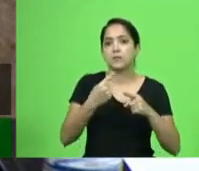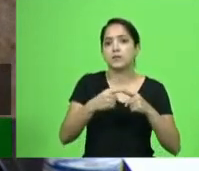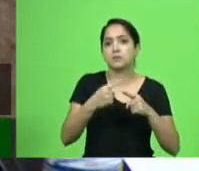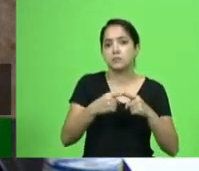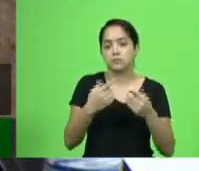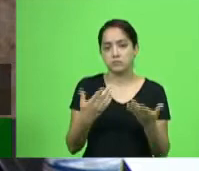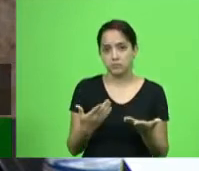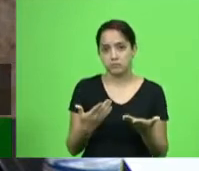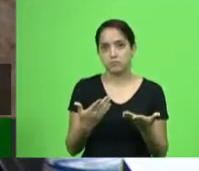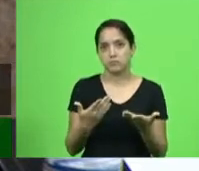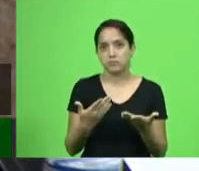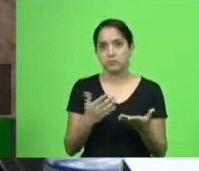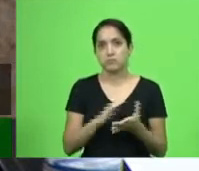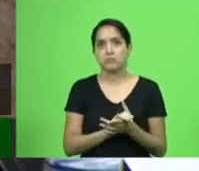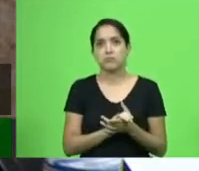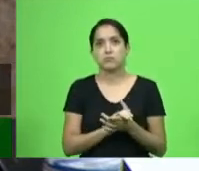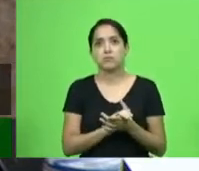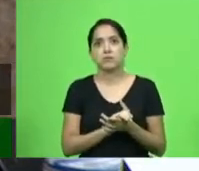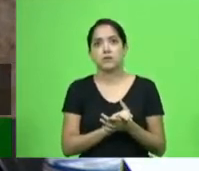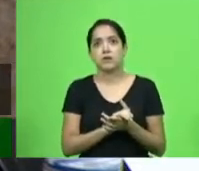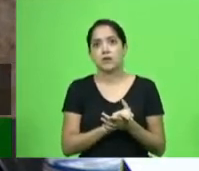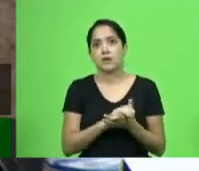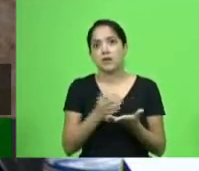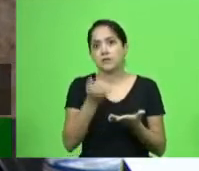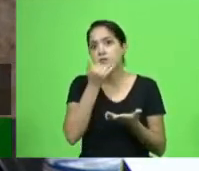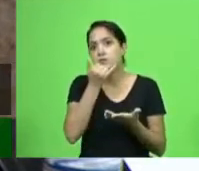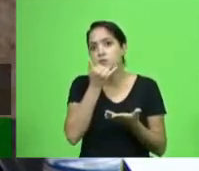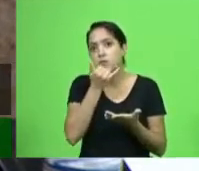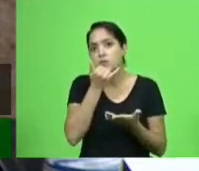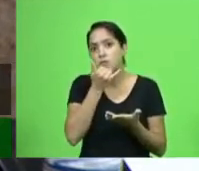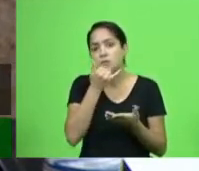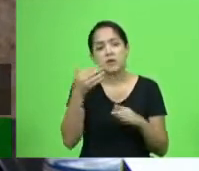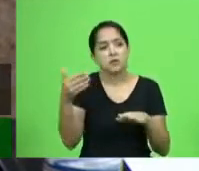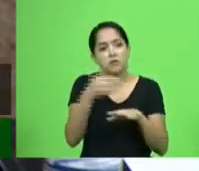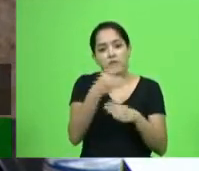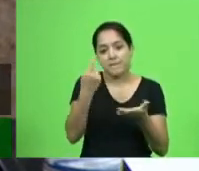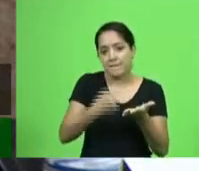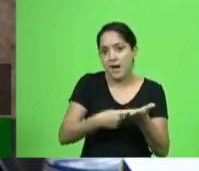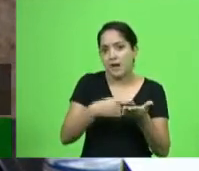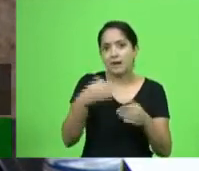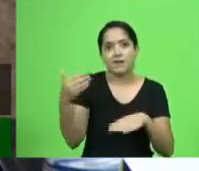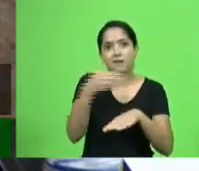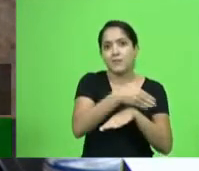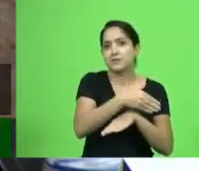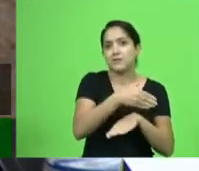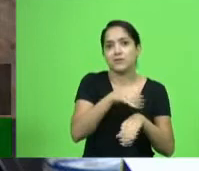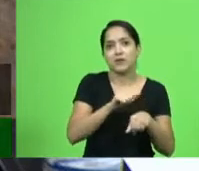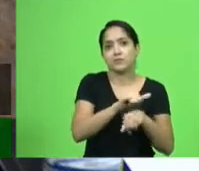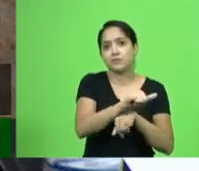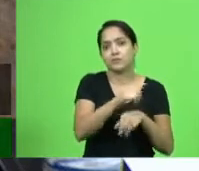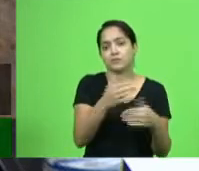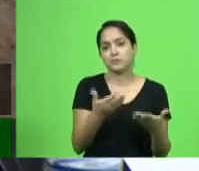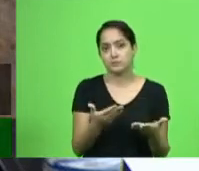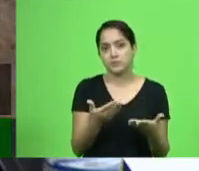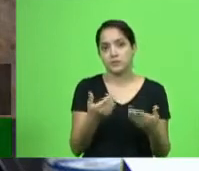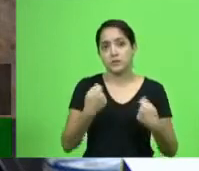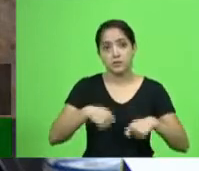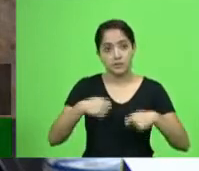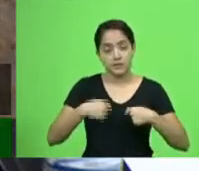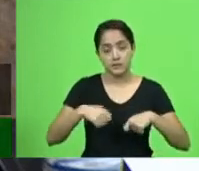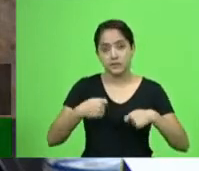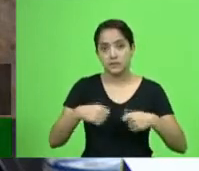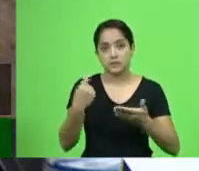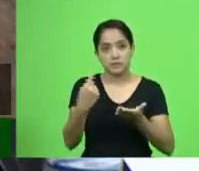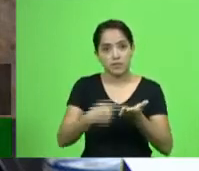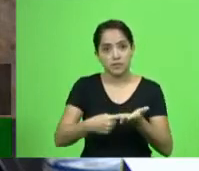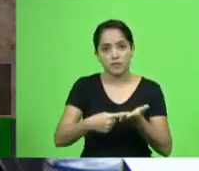é dor nas costas, é todo tipo de desculpa e ele não vai nas reuniões onde a OZZ está para a gente fazer essa cariação e